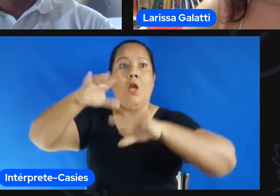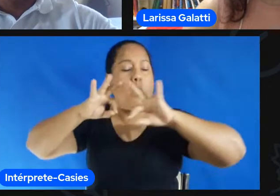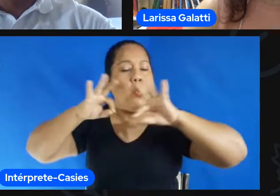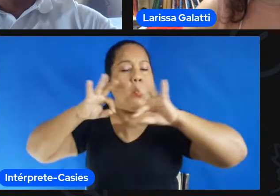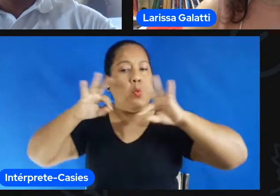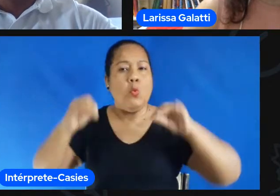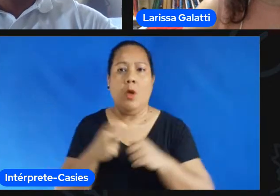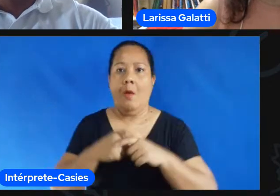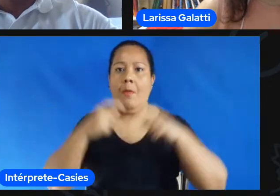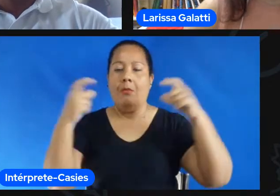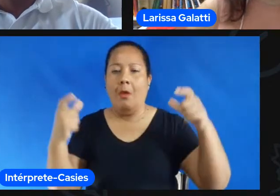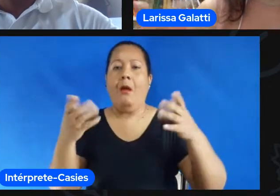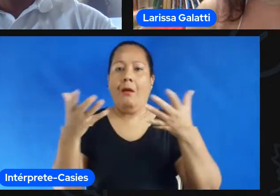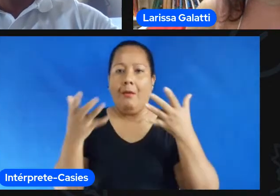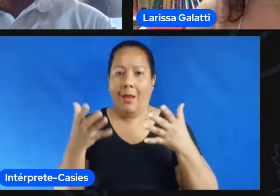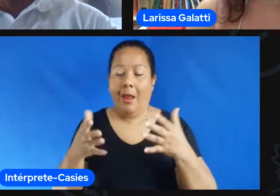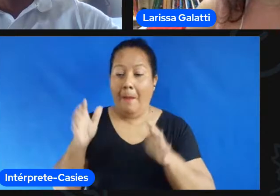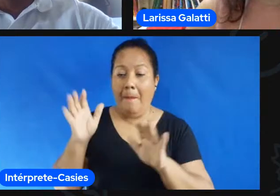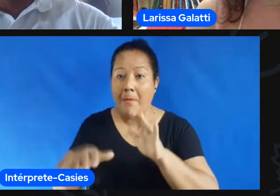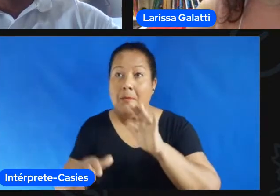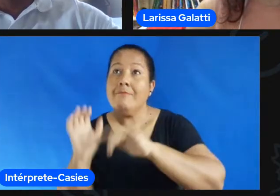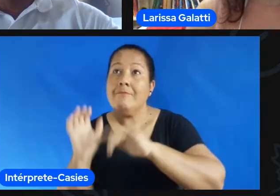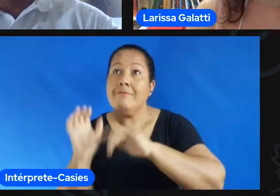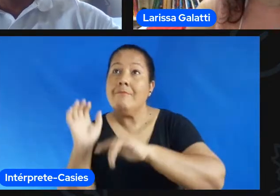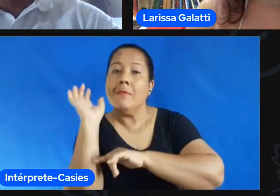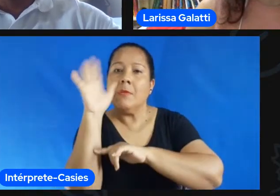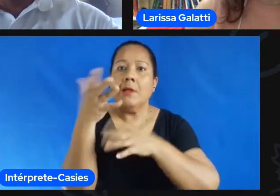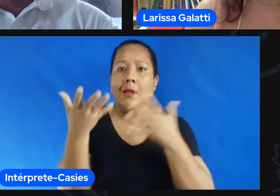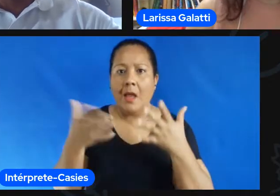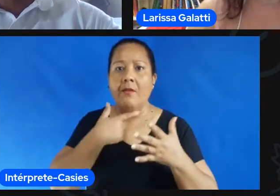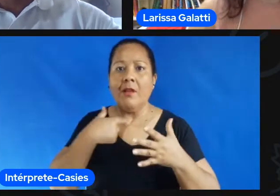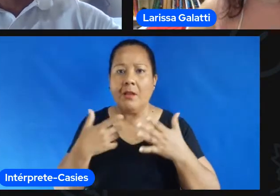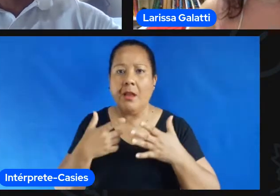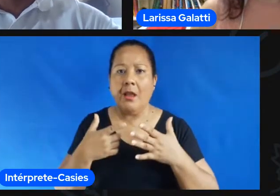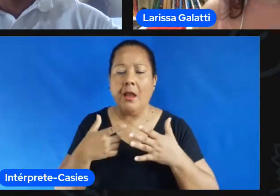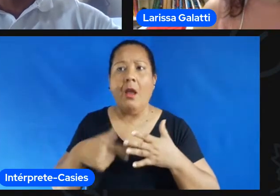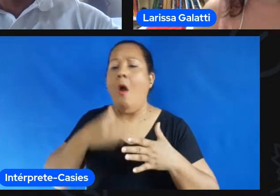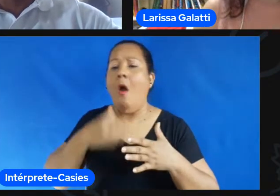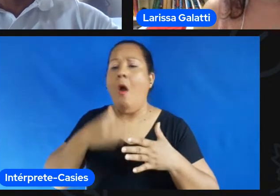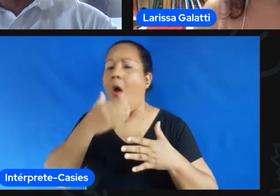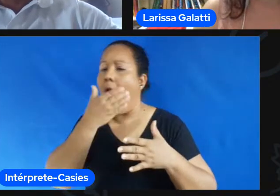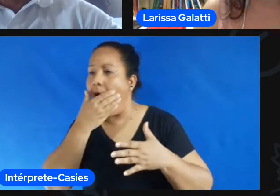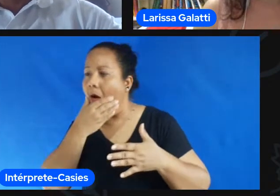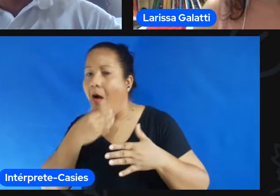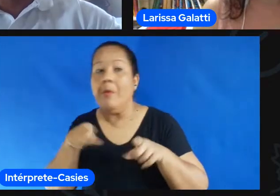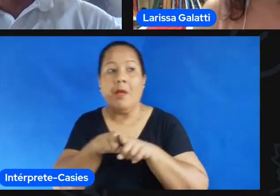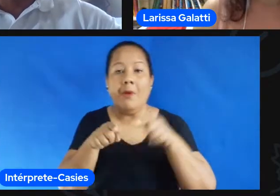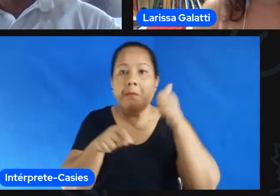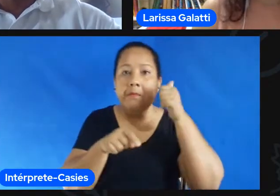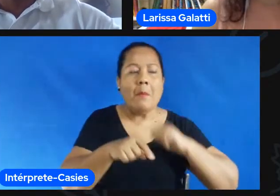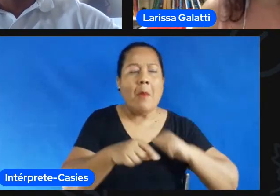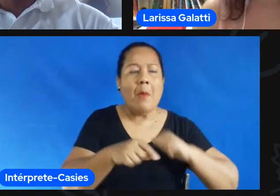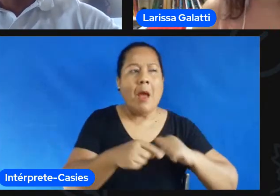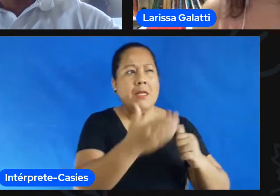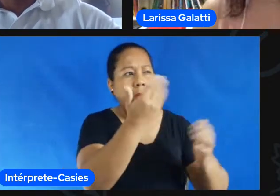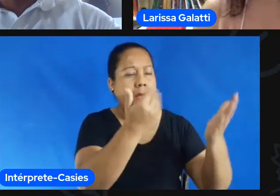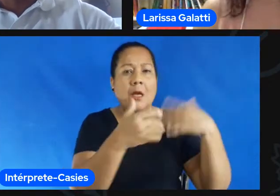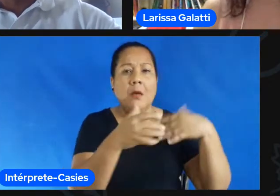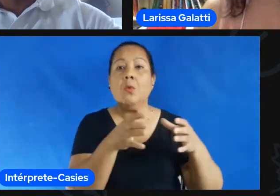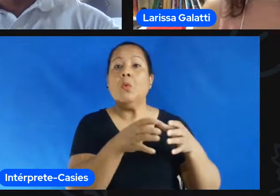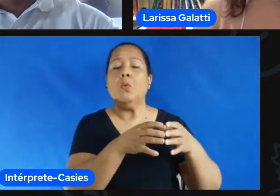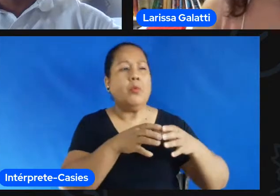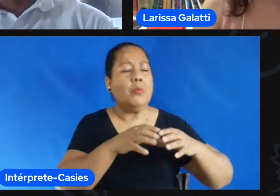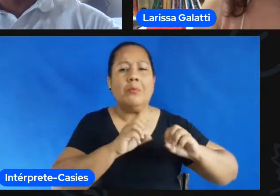escola que quer trabalhar com basquete que pode alcançar mais meninas né então é um programa de baixo baixíssimo custo